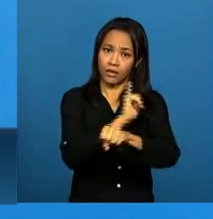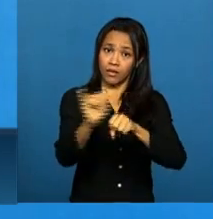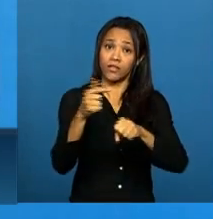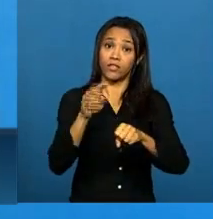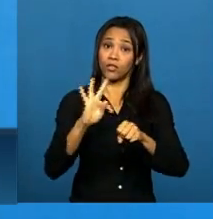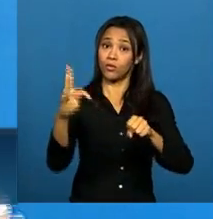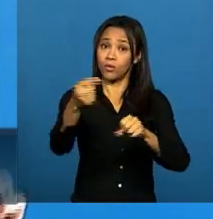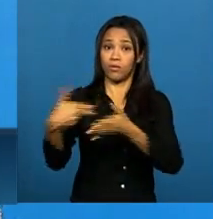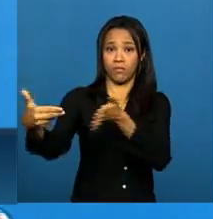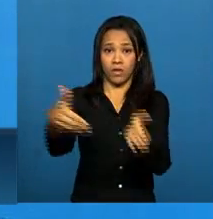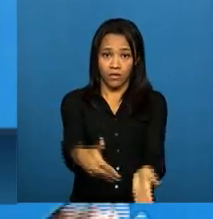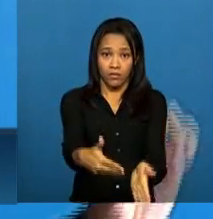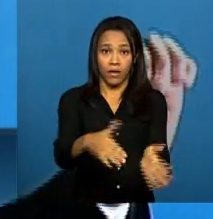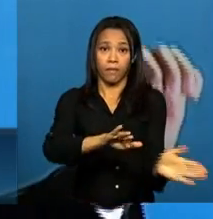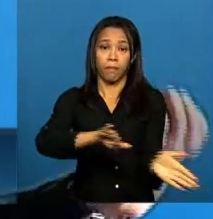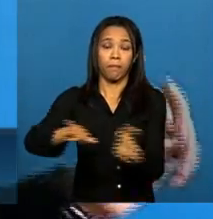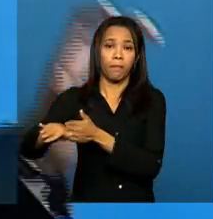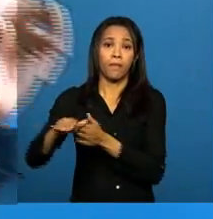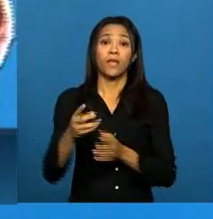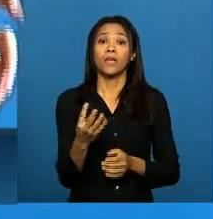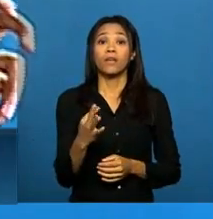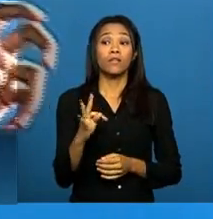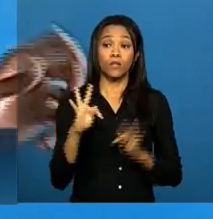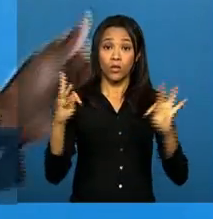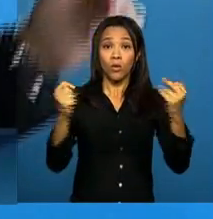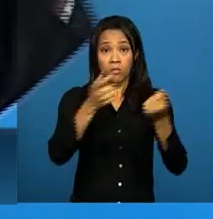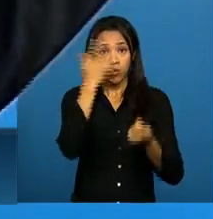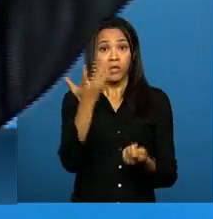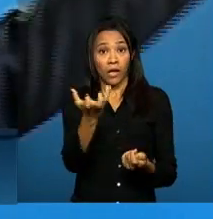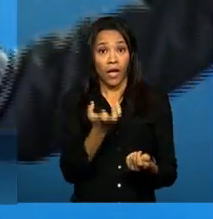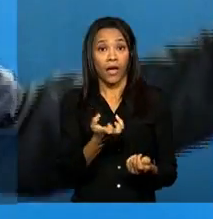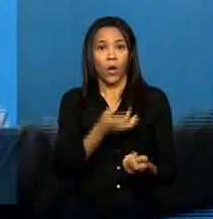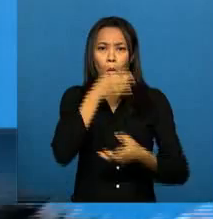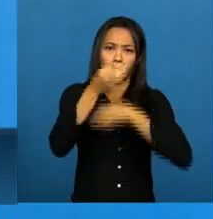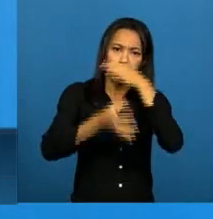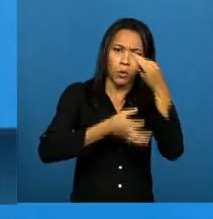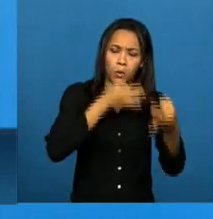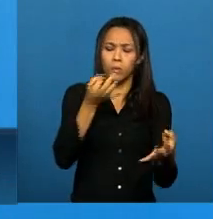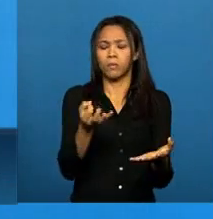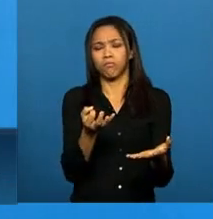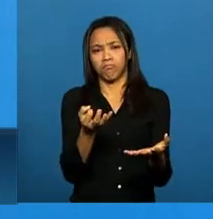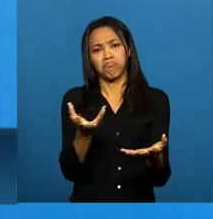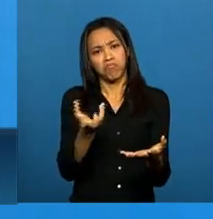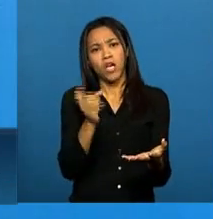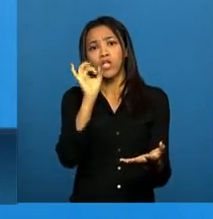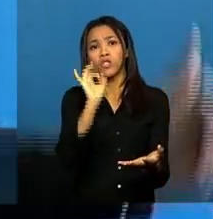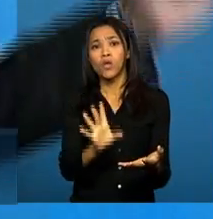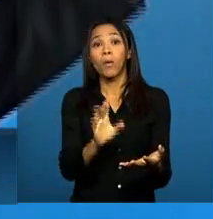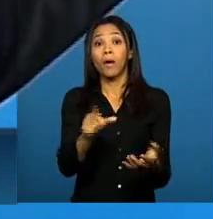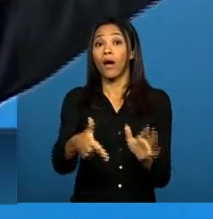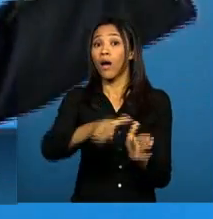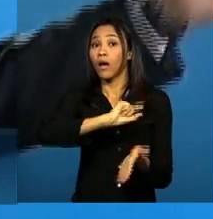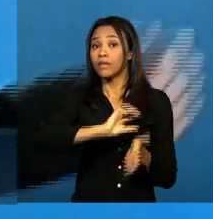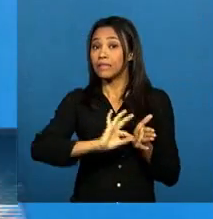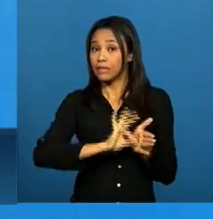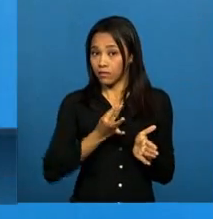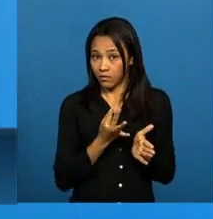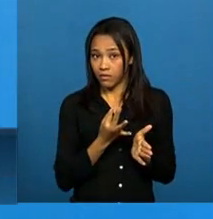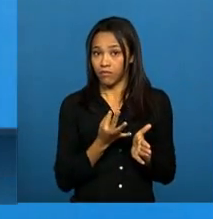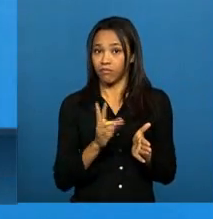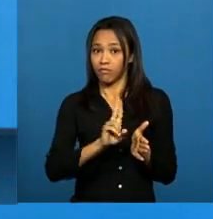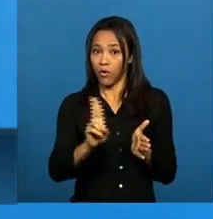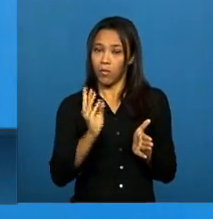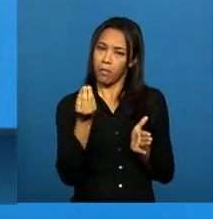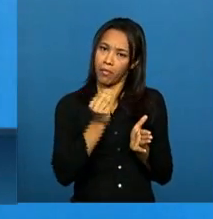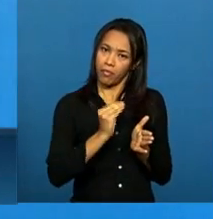Os dados, todos aqueles que quiserem comentar, basta fazer um simples cadastro e iniciar